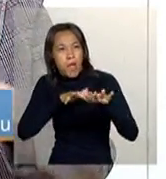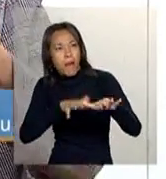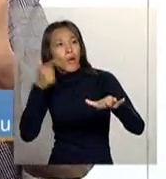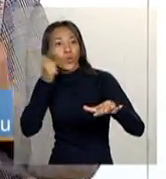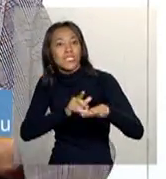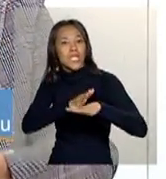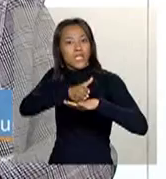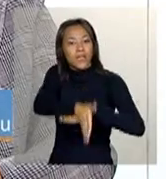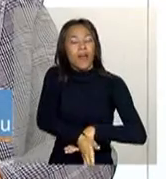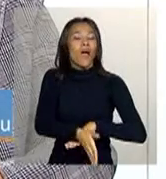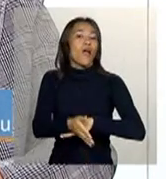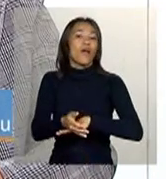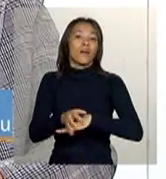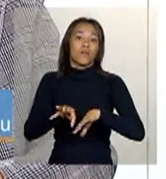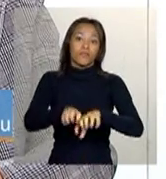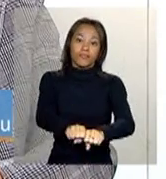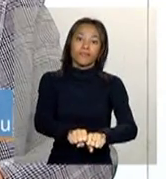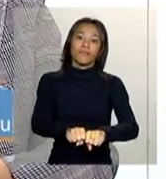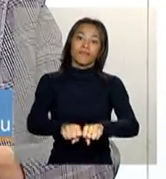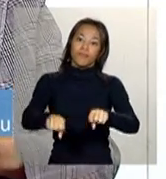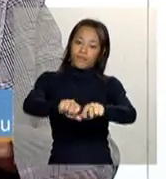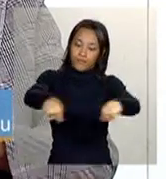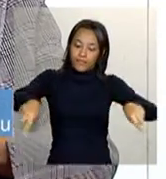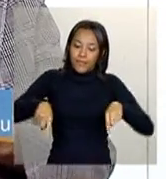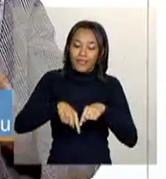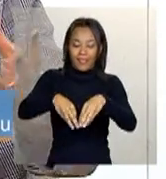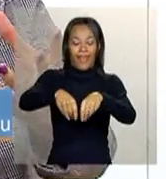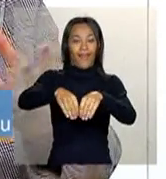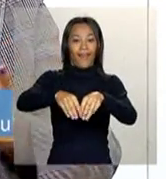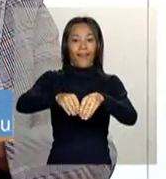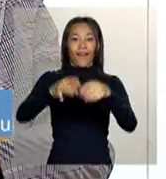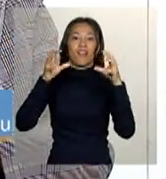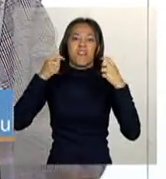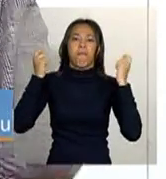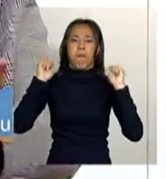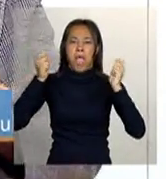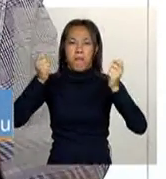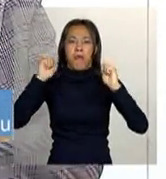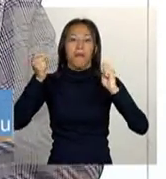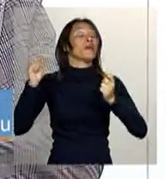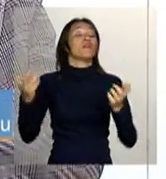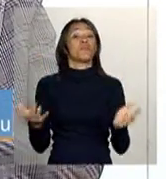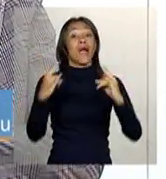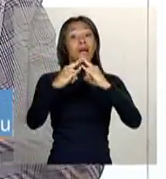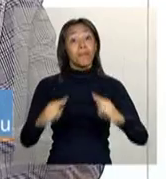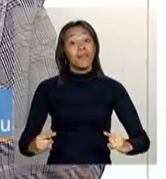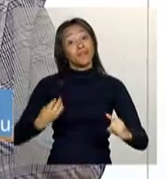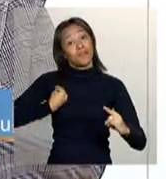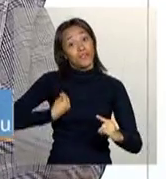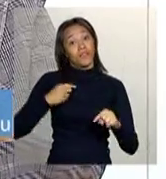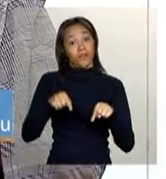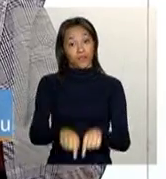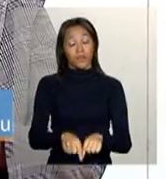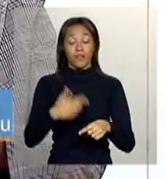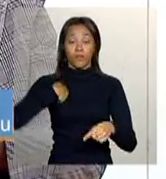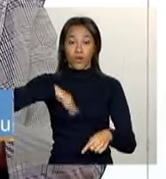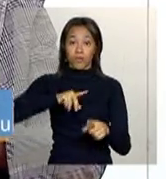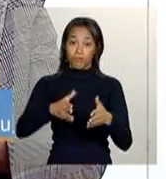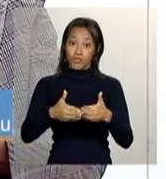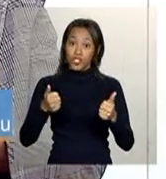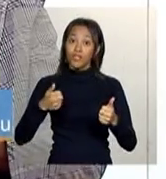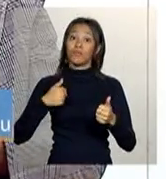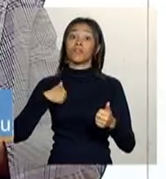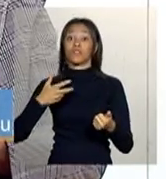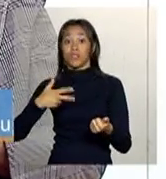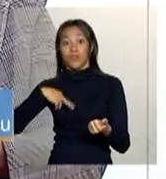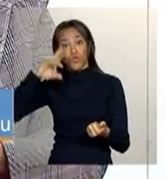entrar no programa da reforma agrária. Então, eles vivem naquele acampamento, a gente pede, então, que a gestão municipal,